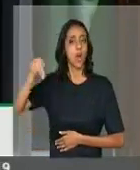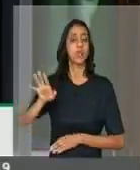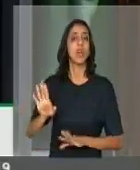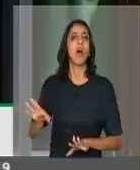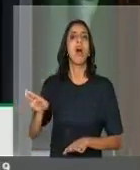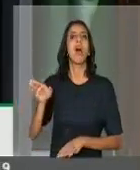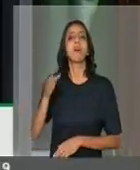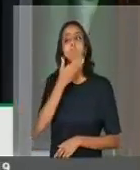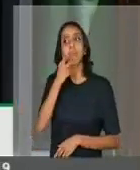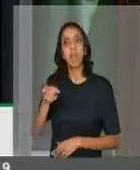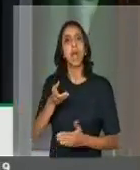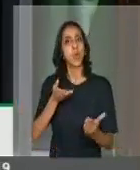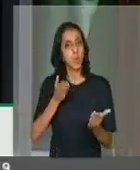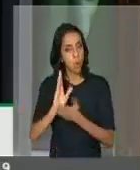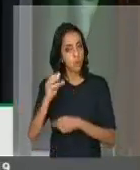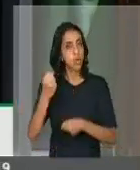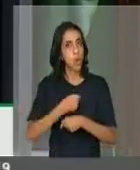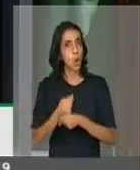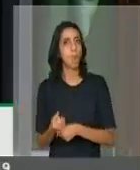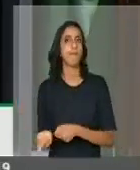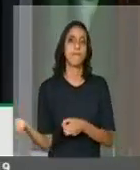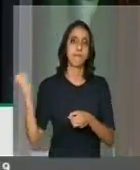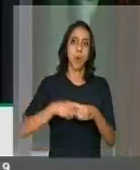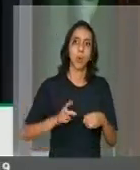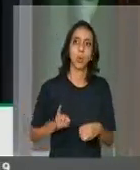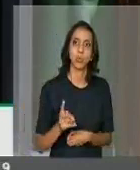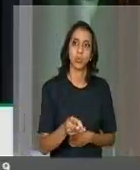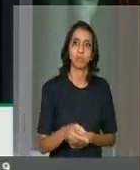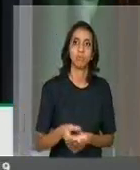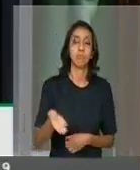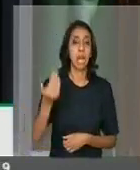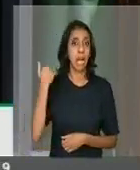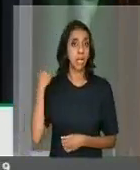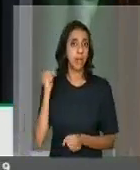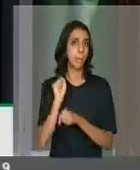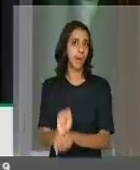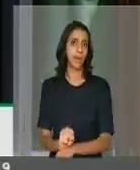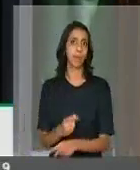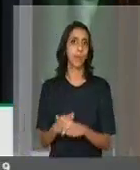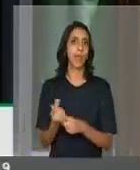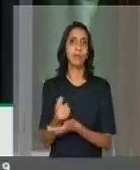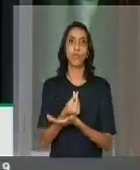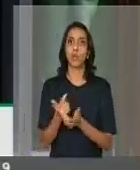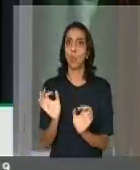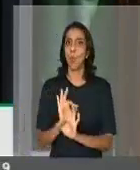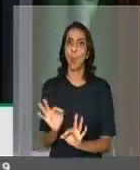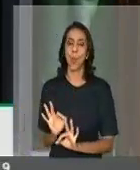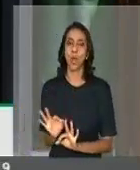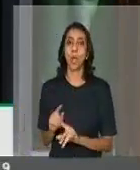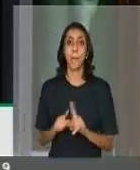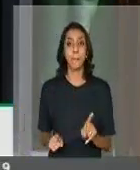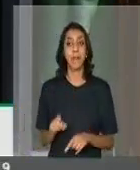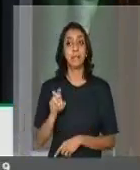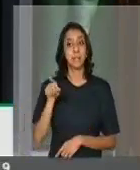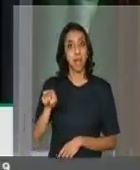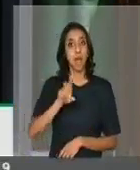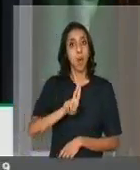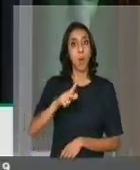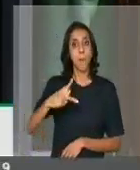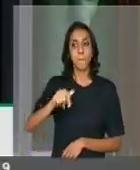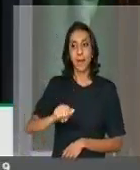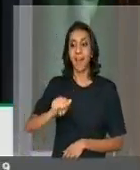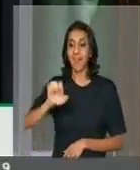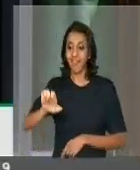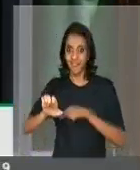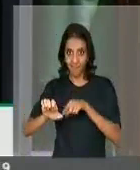retomada das obras, que estavam paradas, por falta absoluta de recursos. Mas esta UPAE, que recebeu